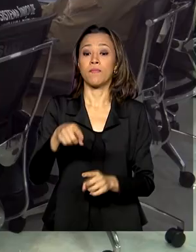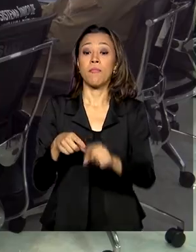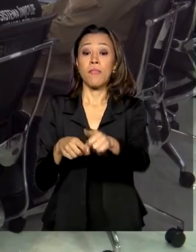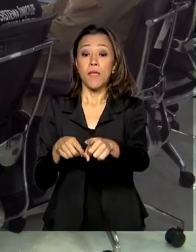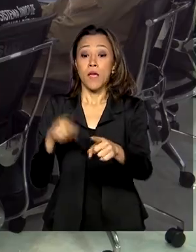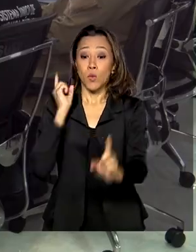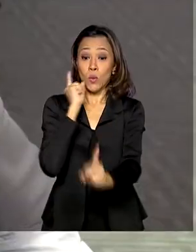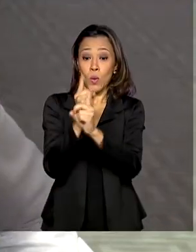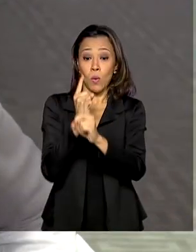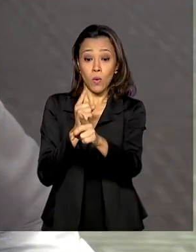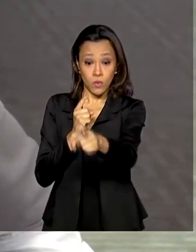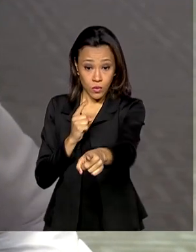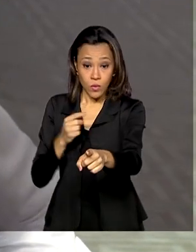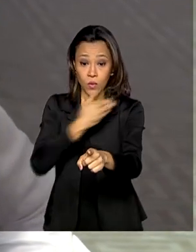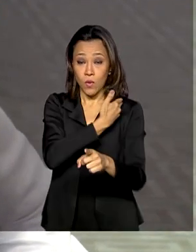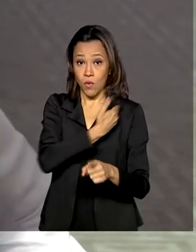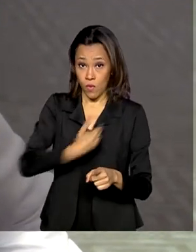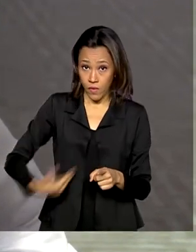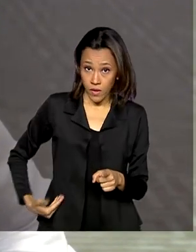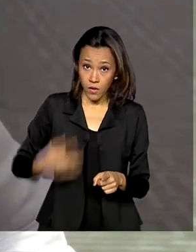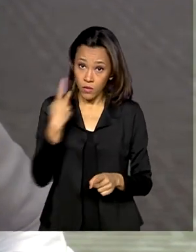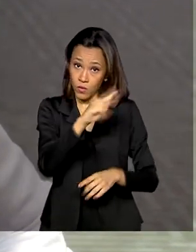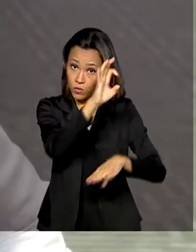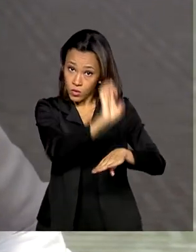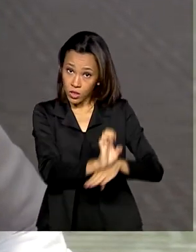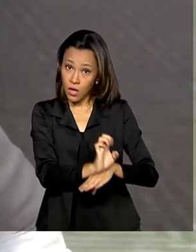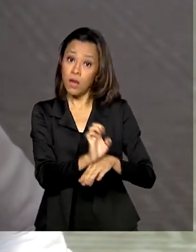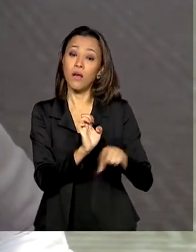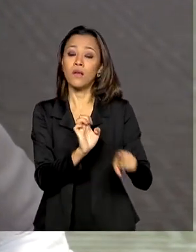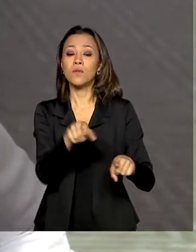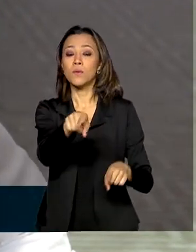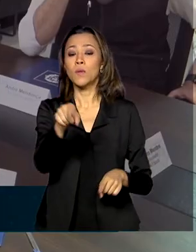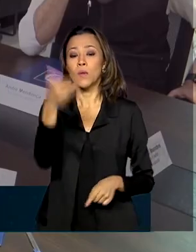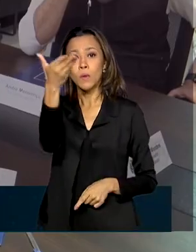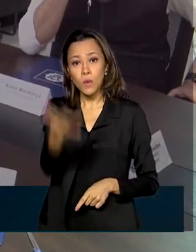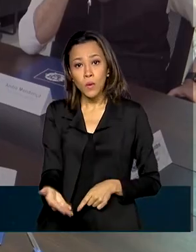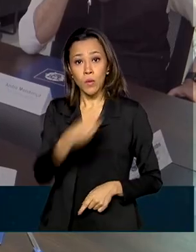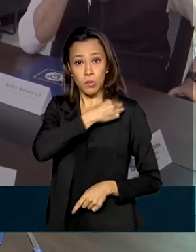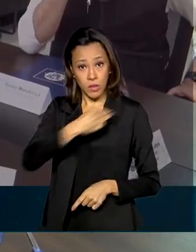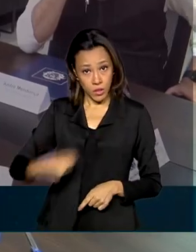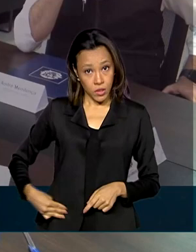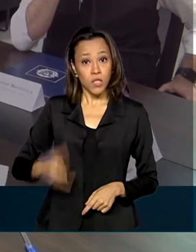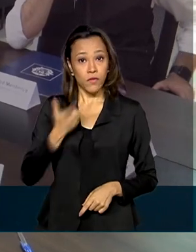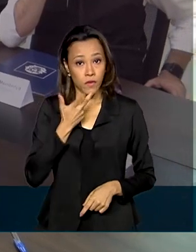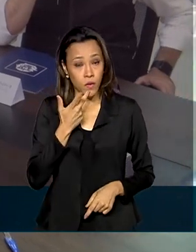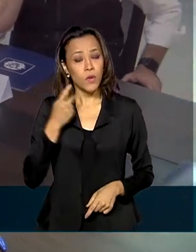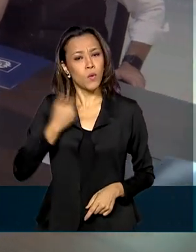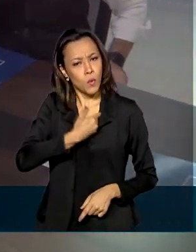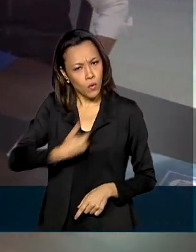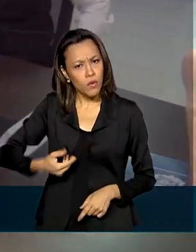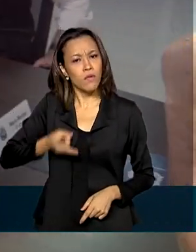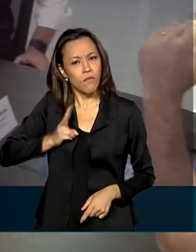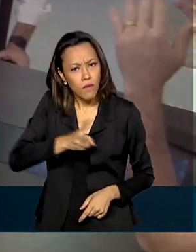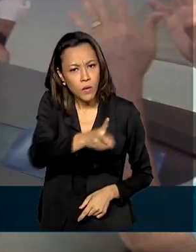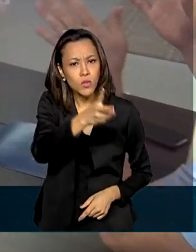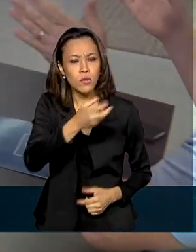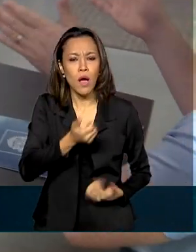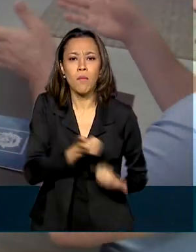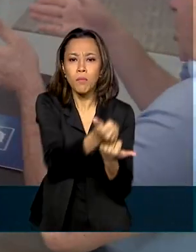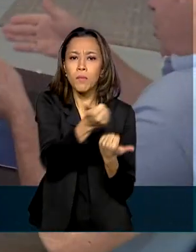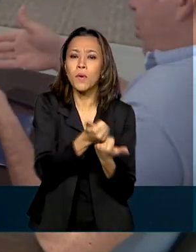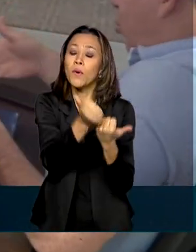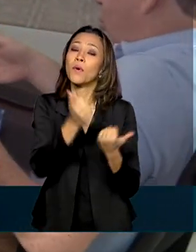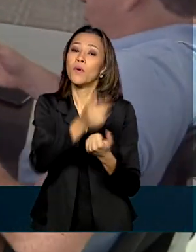governador de Mato Grosso, o ministro da Justiça e Segurança Pública garantiu que o governo vai continuar enviando ajuda federal